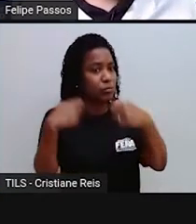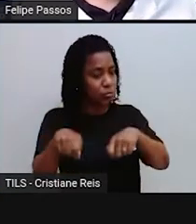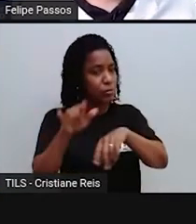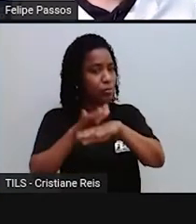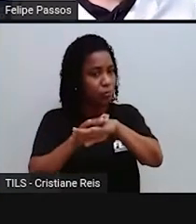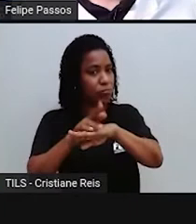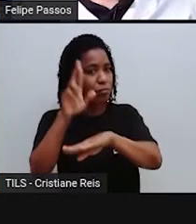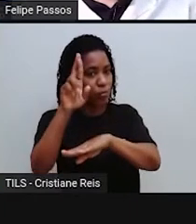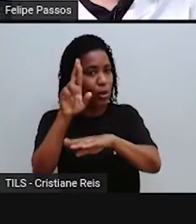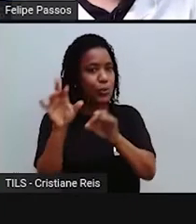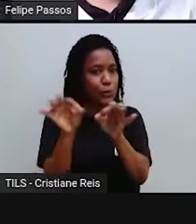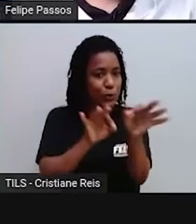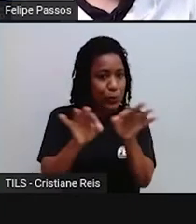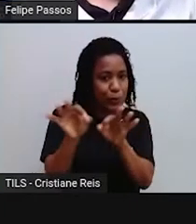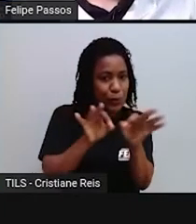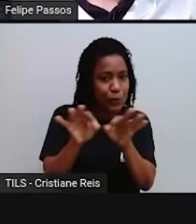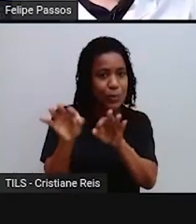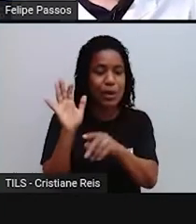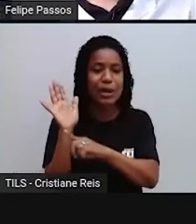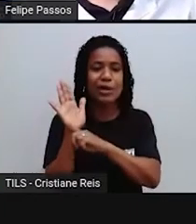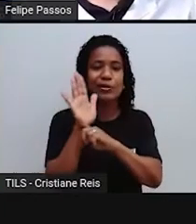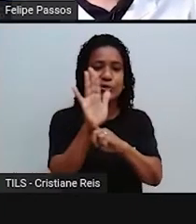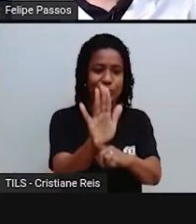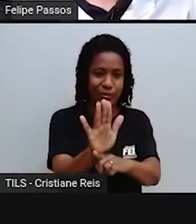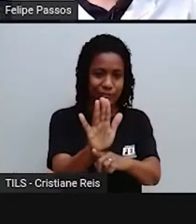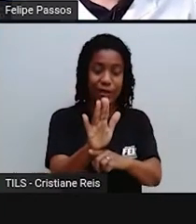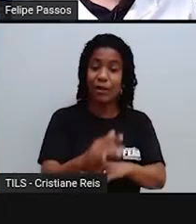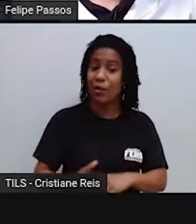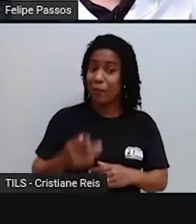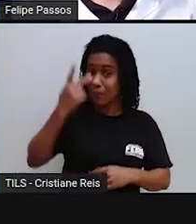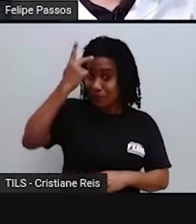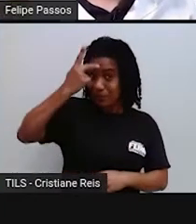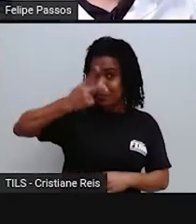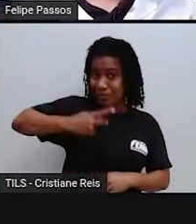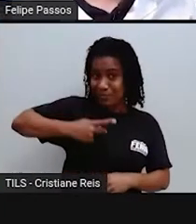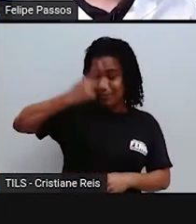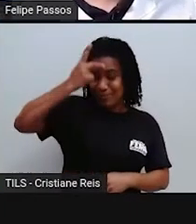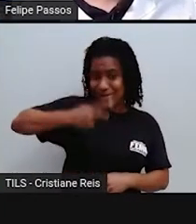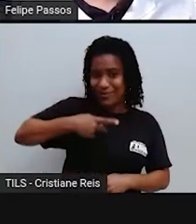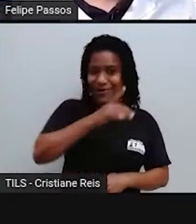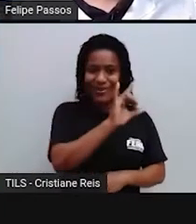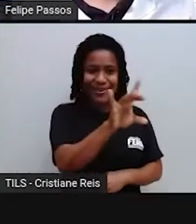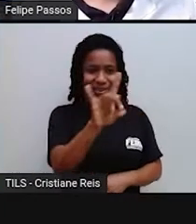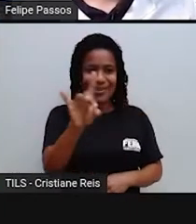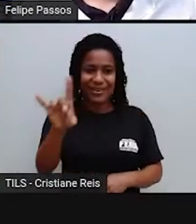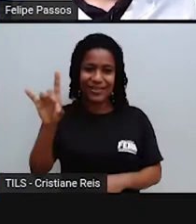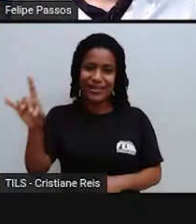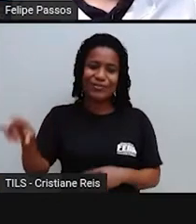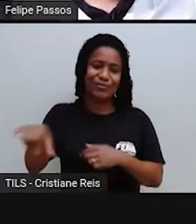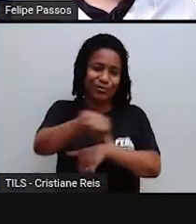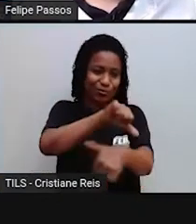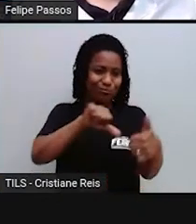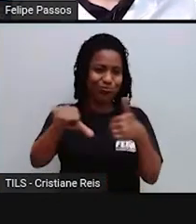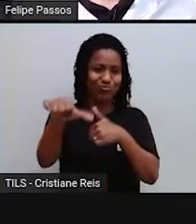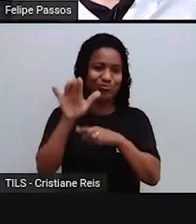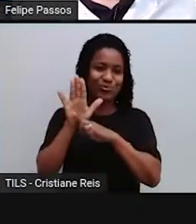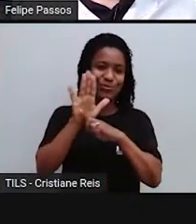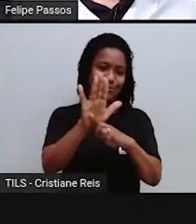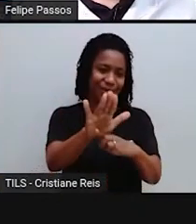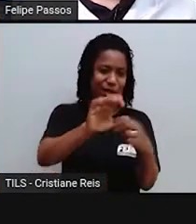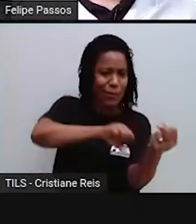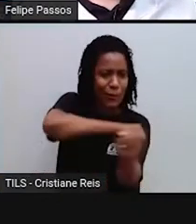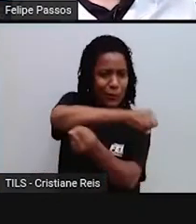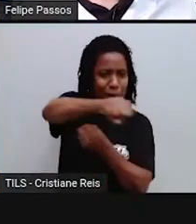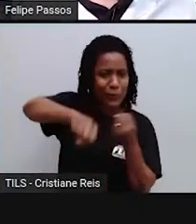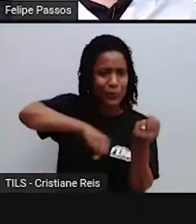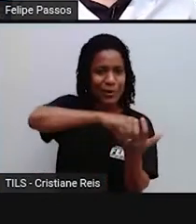super importante. Começa daí, né? Tem até uma frase que diz que para mudar o mundo, você precisa começar mudando você. Mas se os